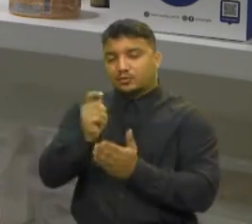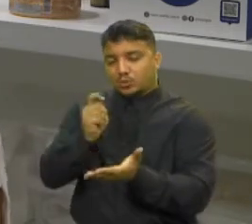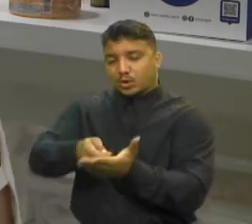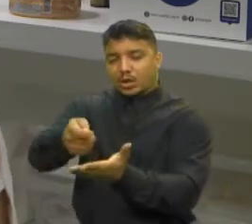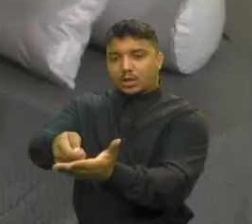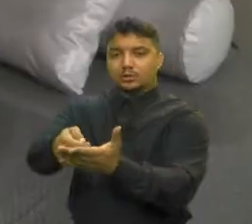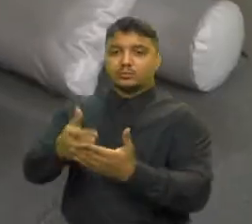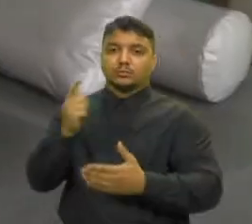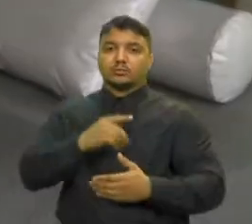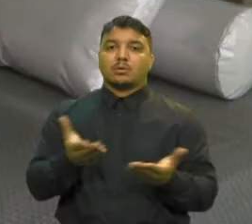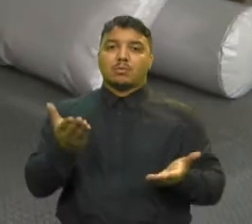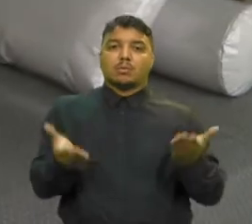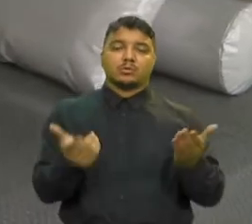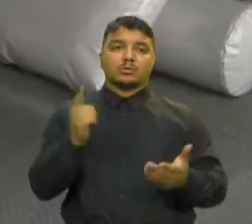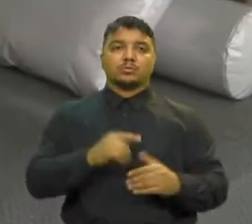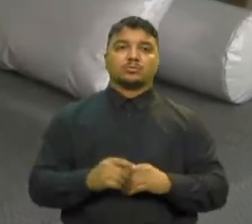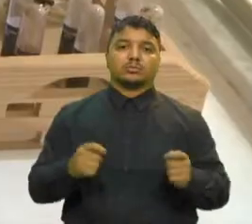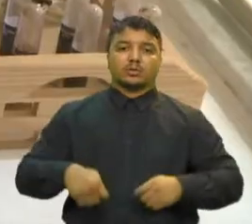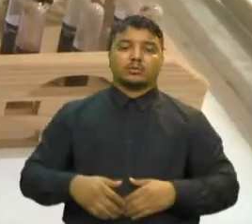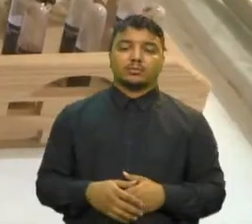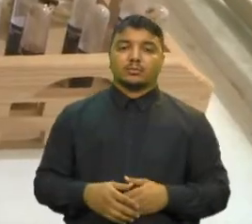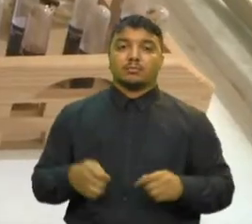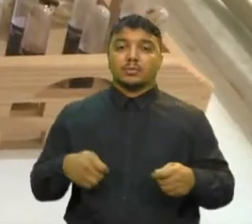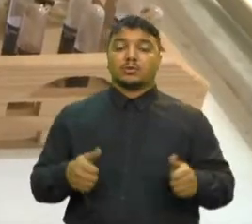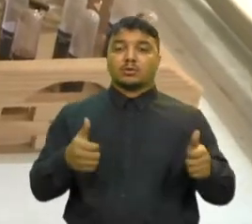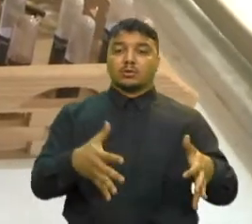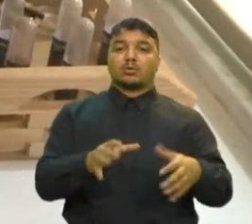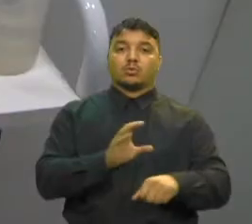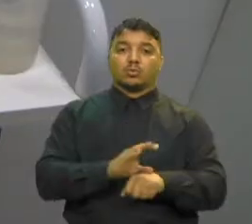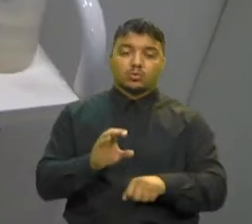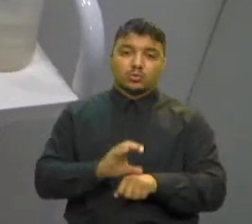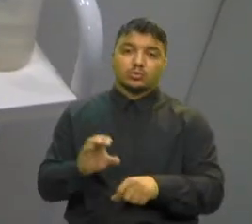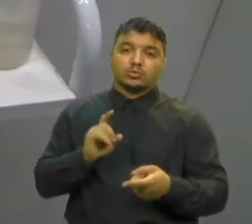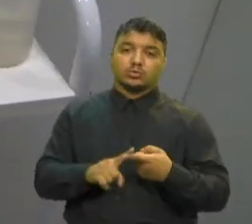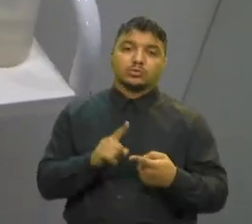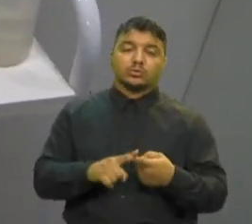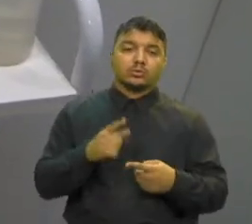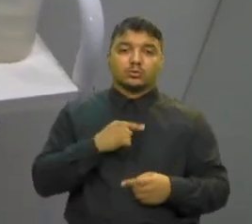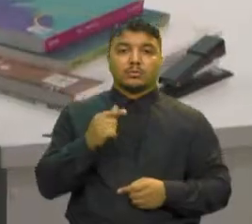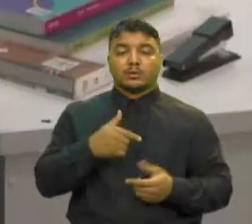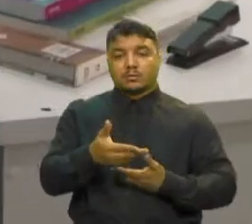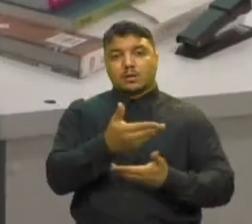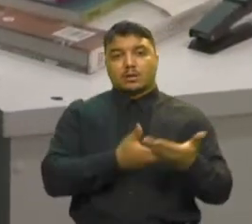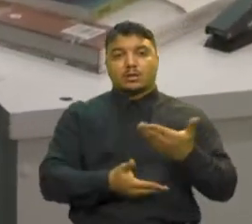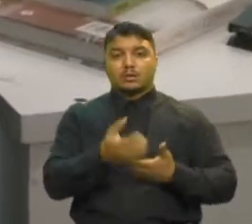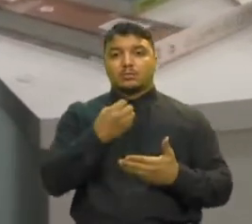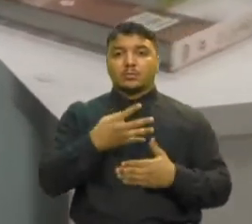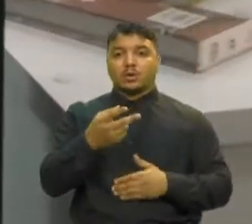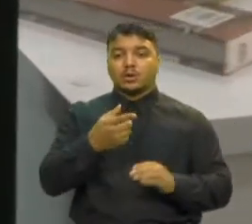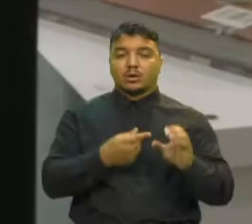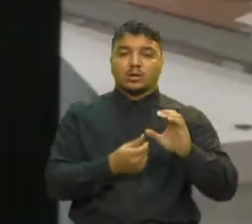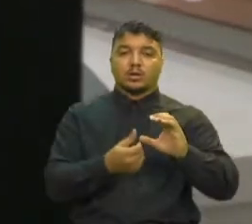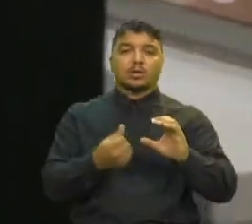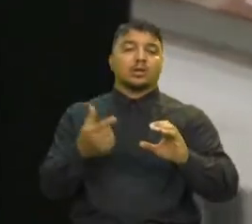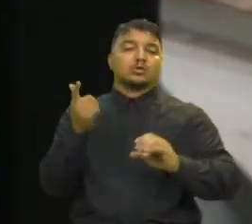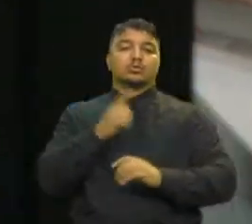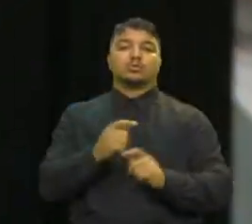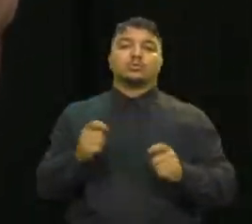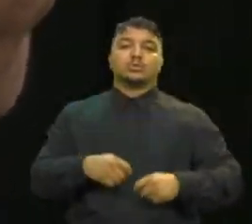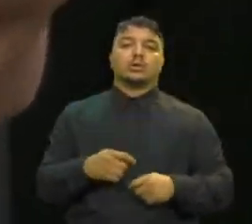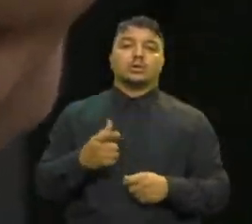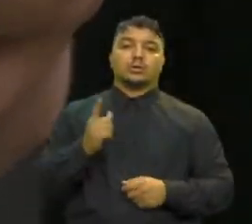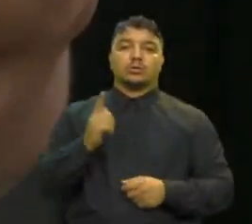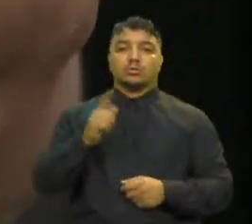ganho foi proporcional Ela precisou investir em cursos e também em um bom relacionamento com os clientes para conseguir